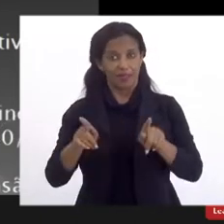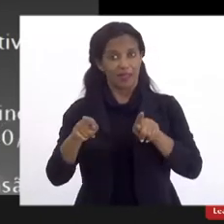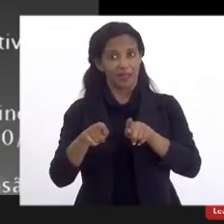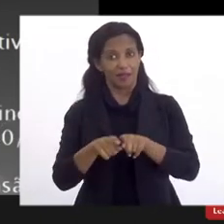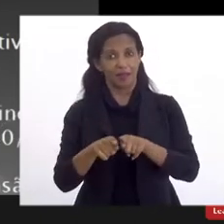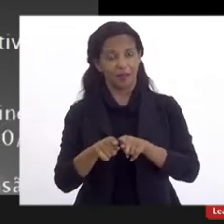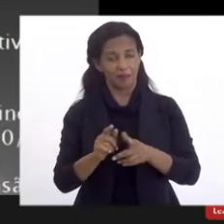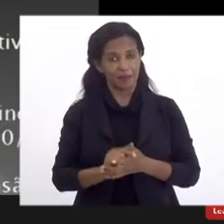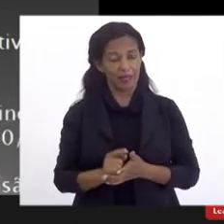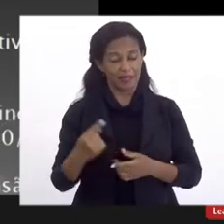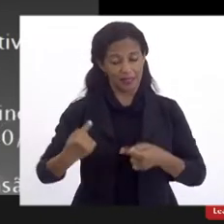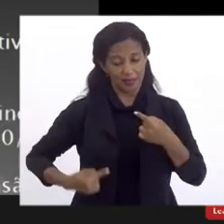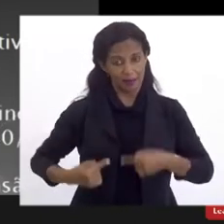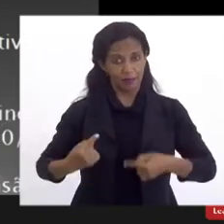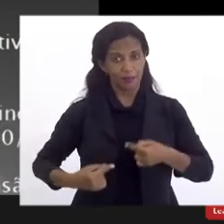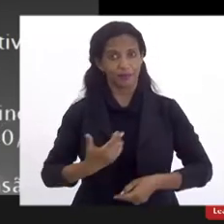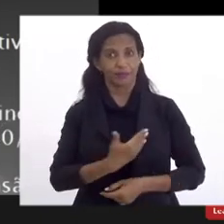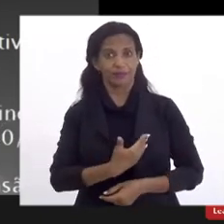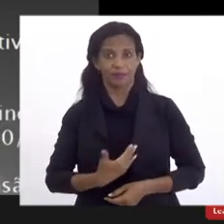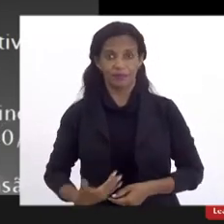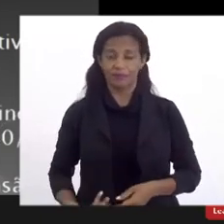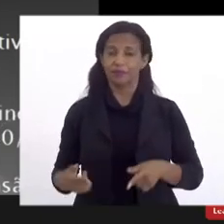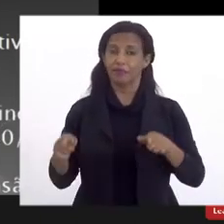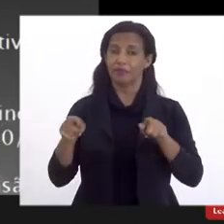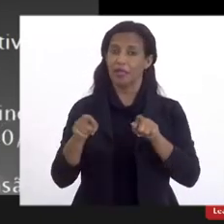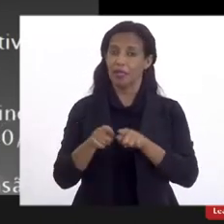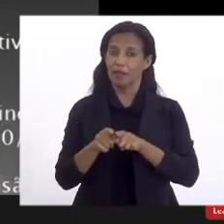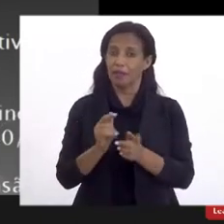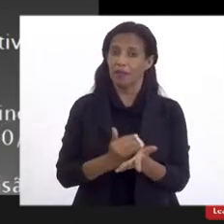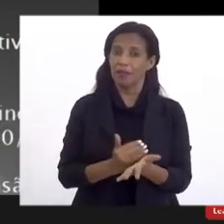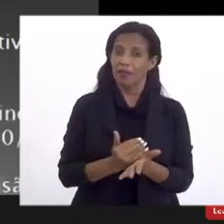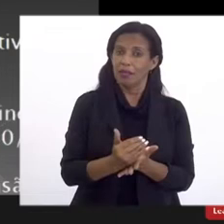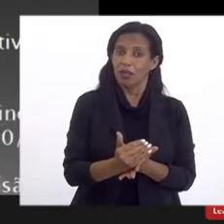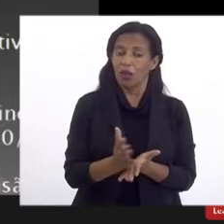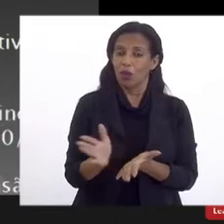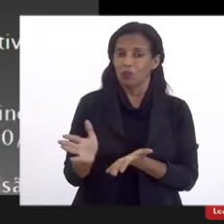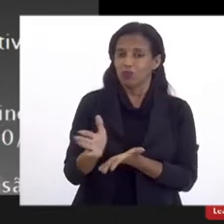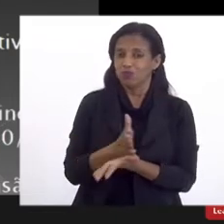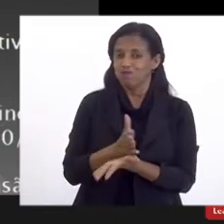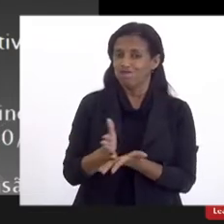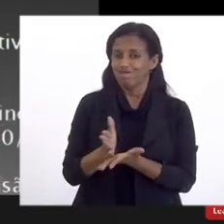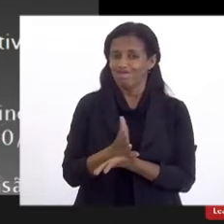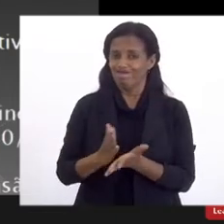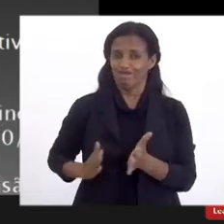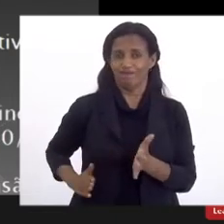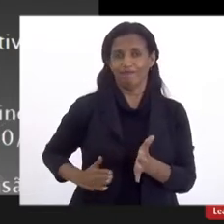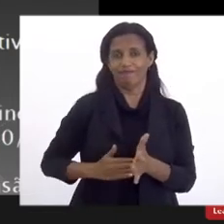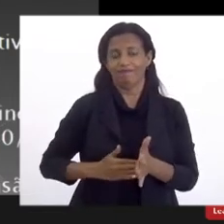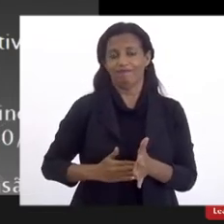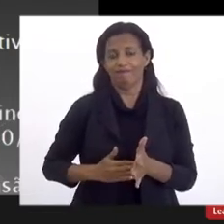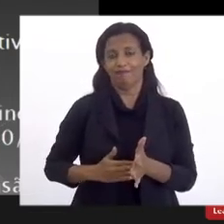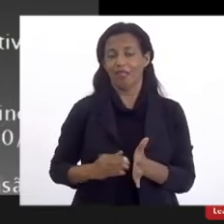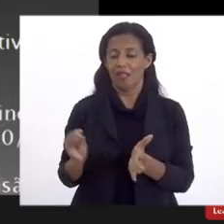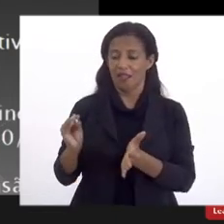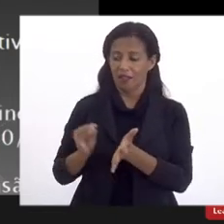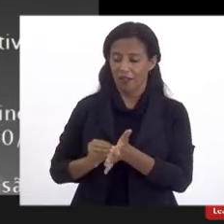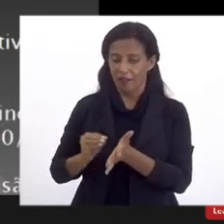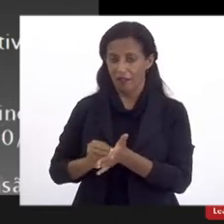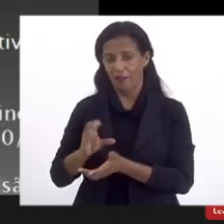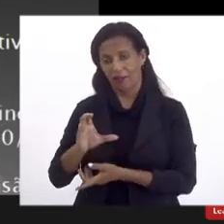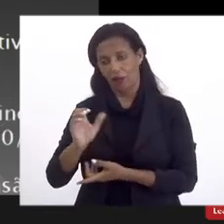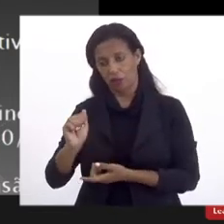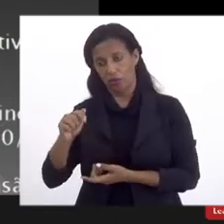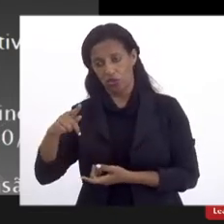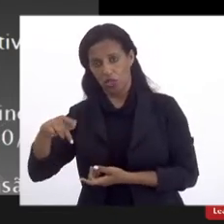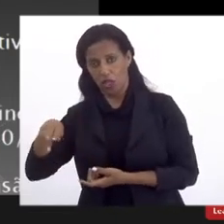né, essa política pública, ela também iniciou com algumas limitações, né, por exemplo, a falta de campos, como nós já